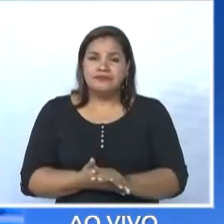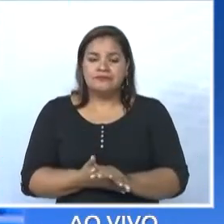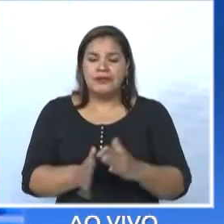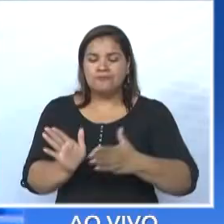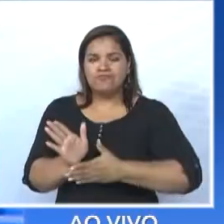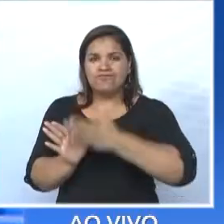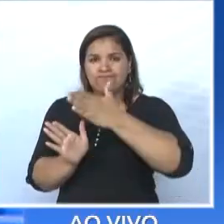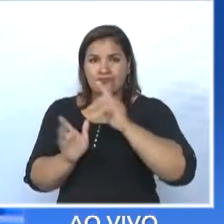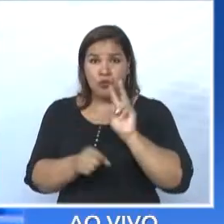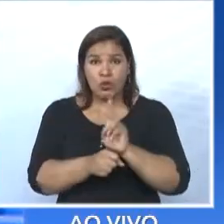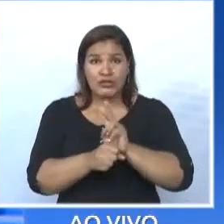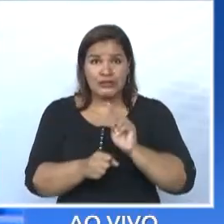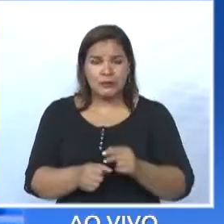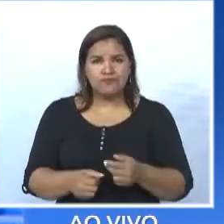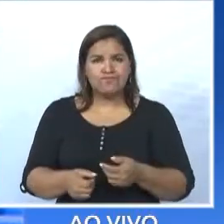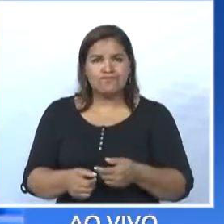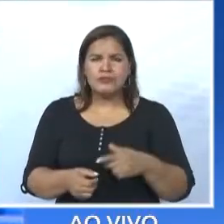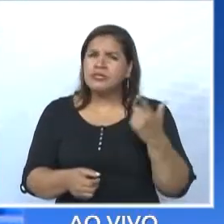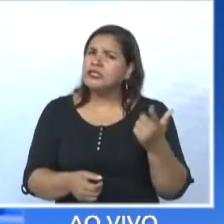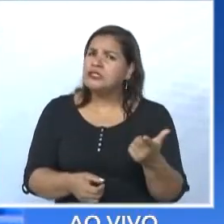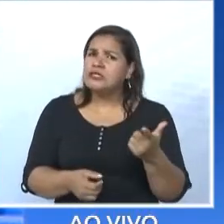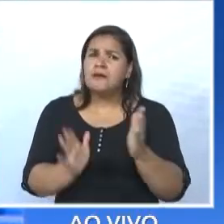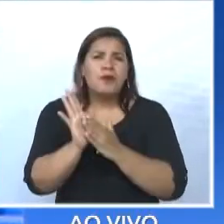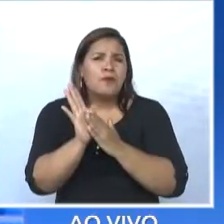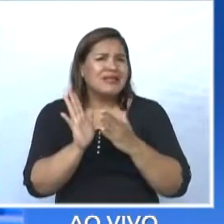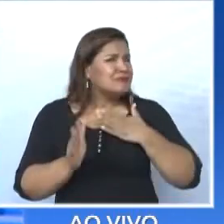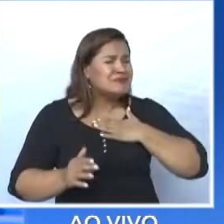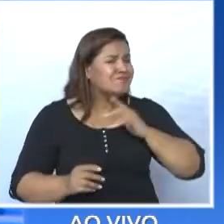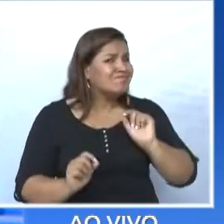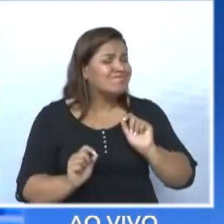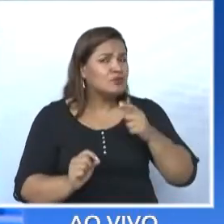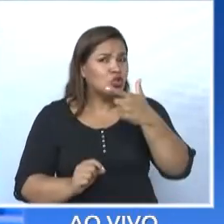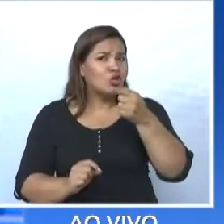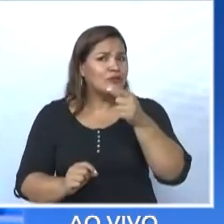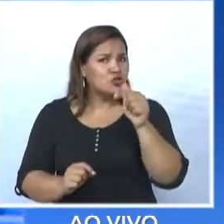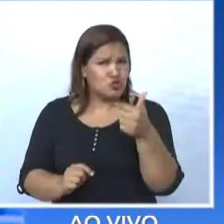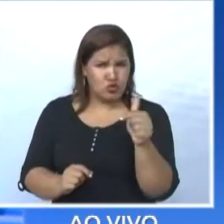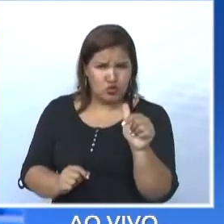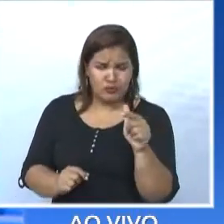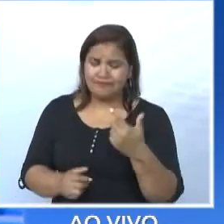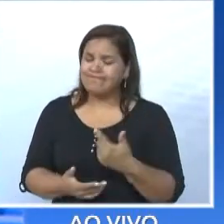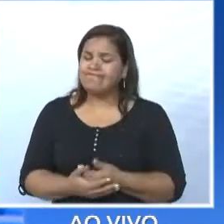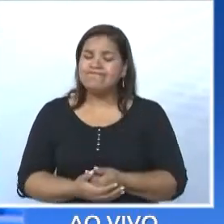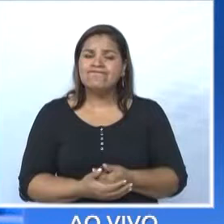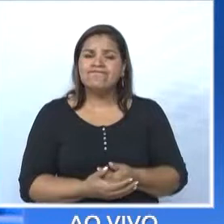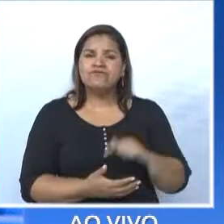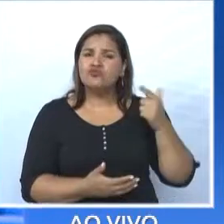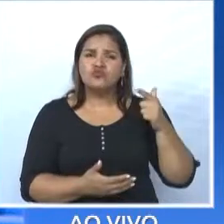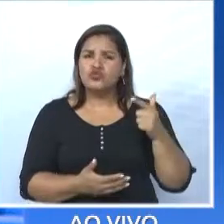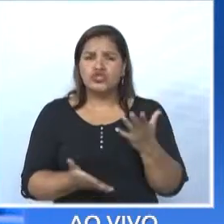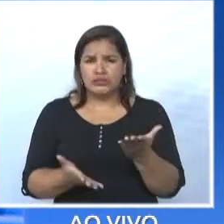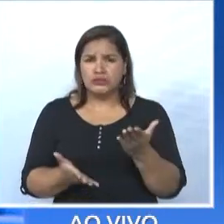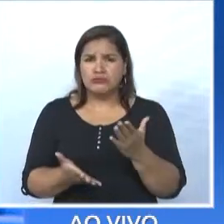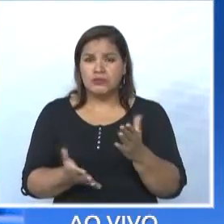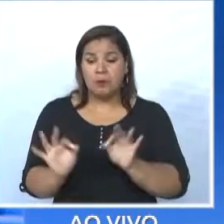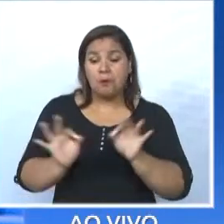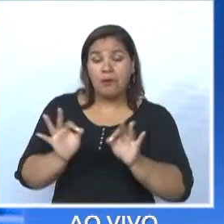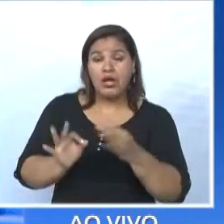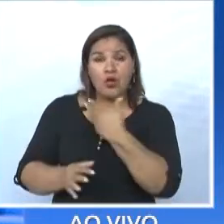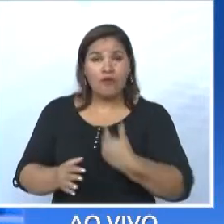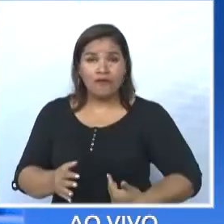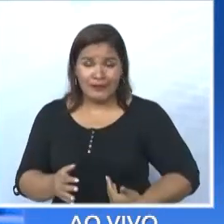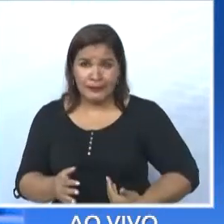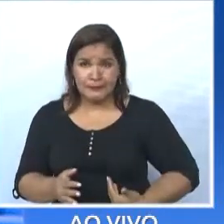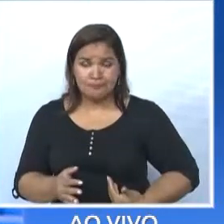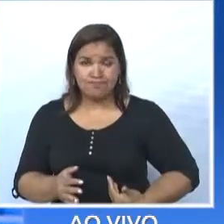As defensas não eram proposta minha em 2012. A gente não tinha colocado no nosso plano de governo. Olha que coisa engraçada. E, de